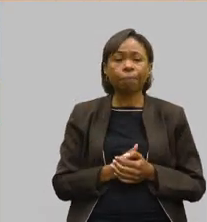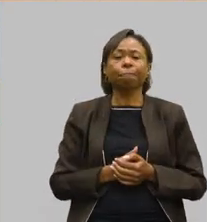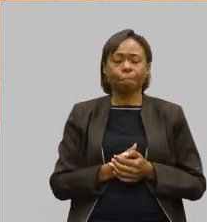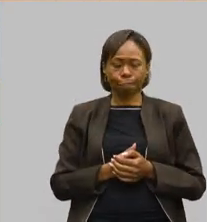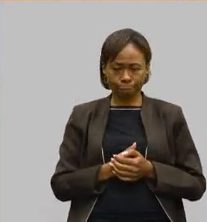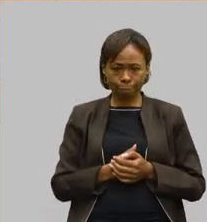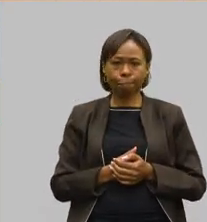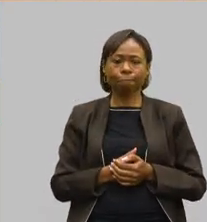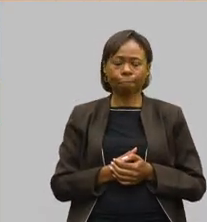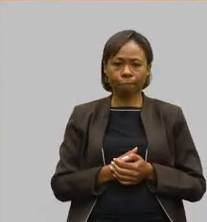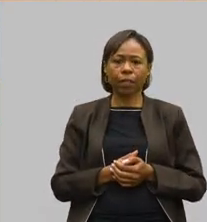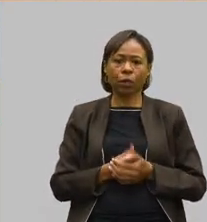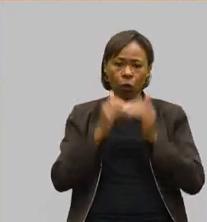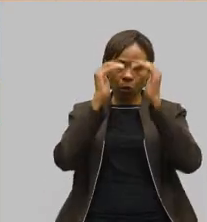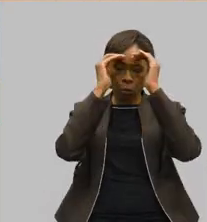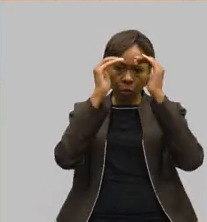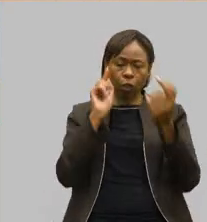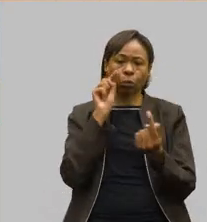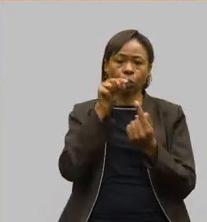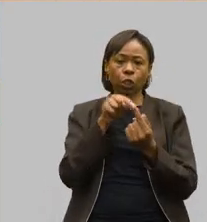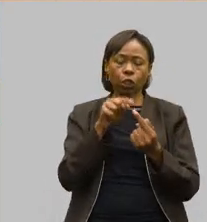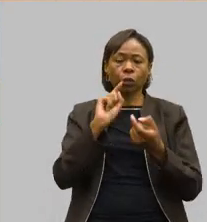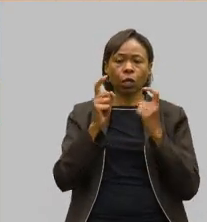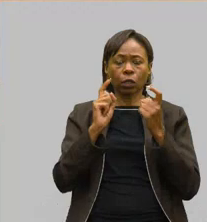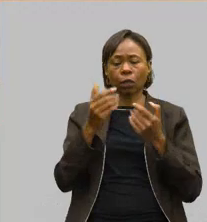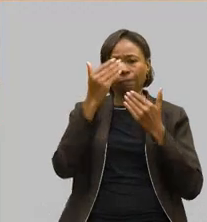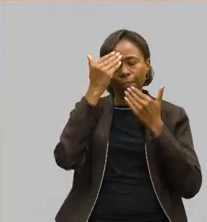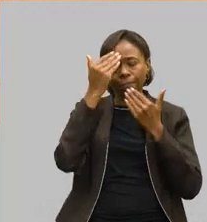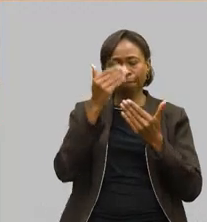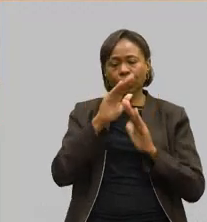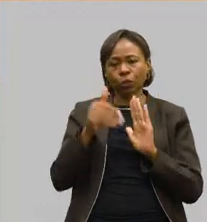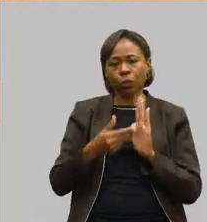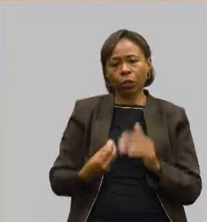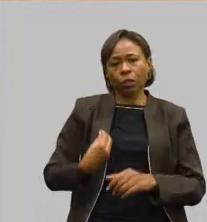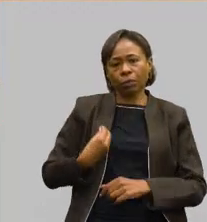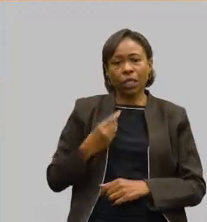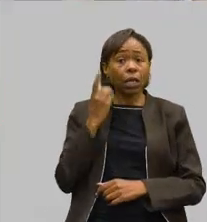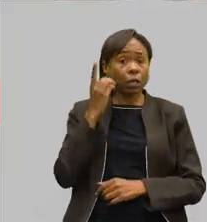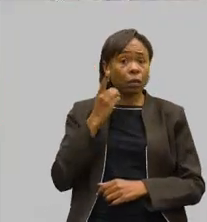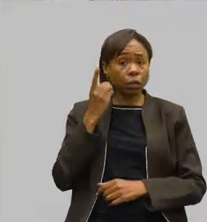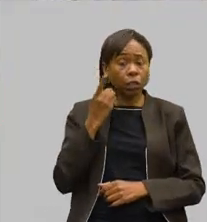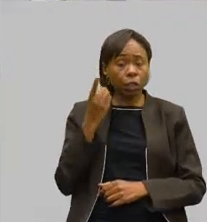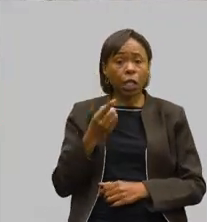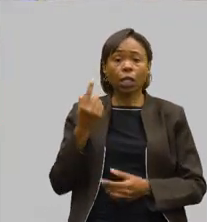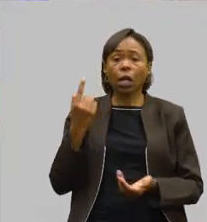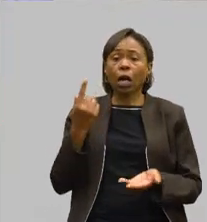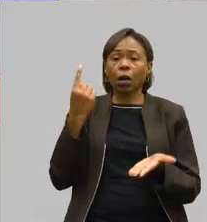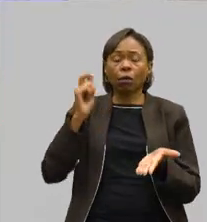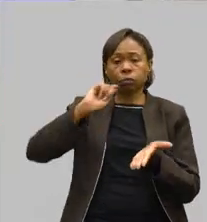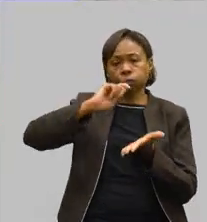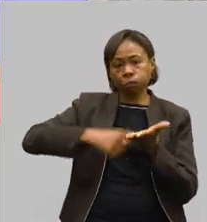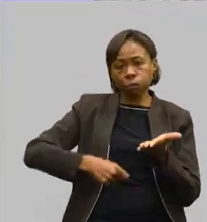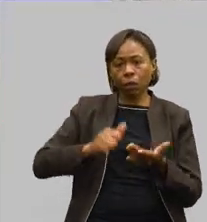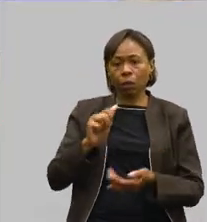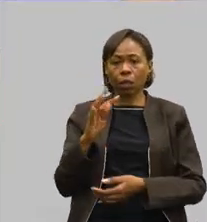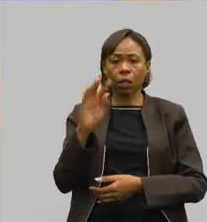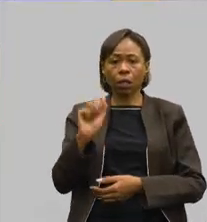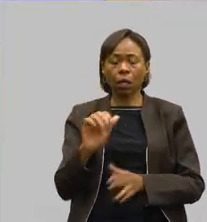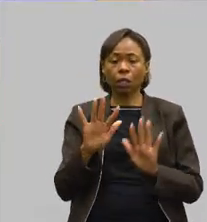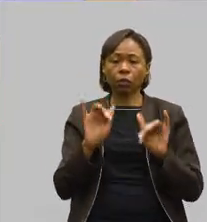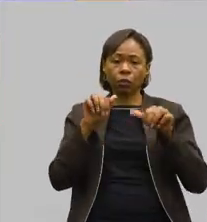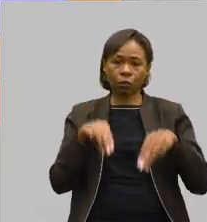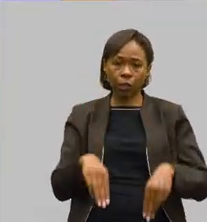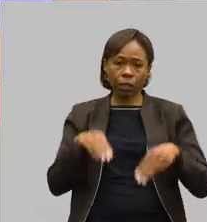cumprida a finalidade da reunião, a presidência agradece a presença dos parlamentares e da convocada, determina a lavratura da ata e encerro os